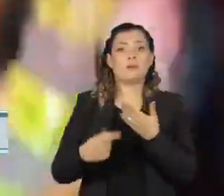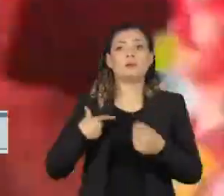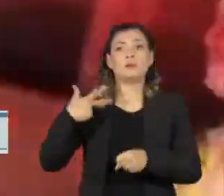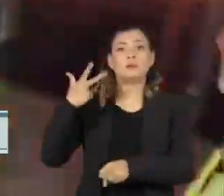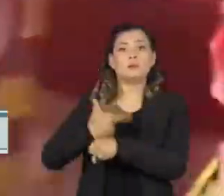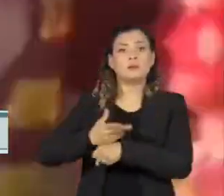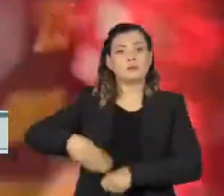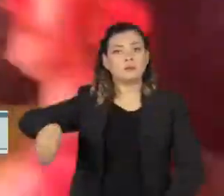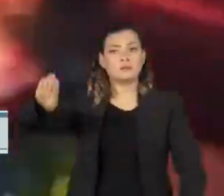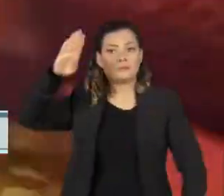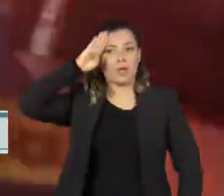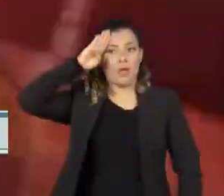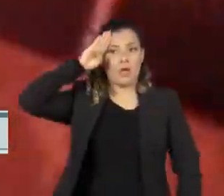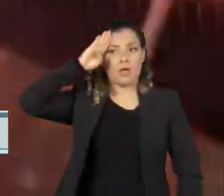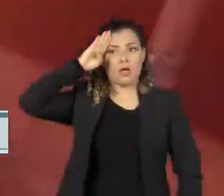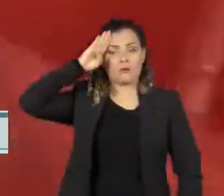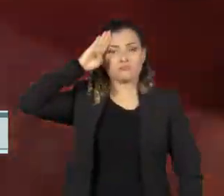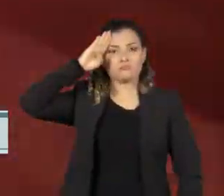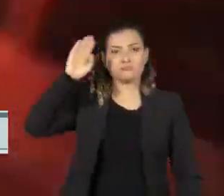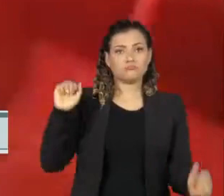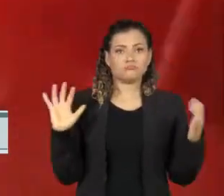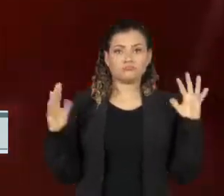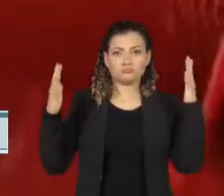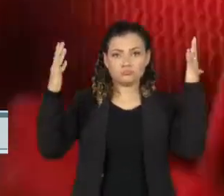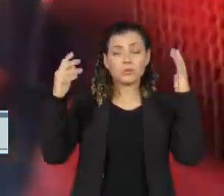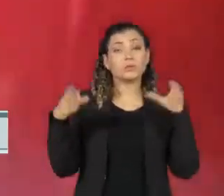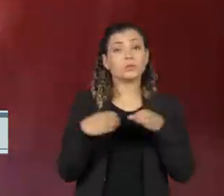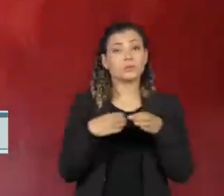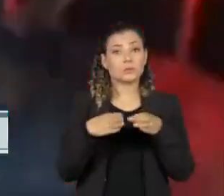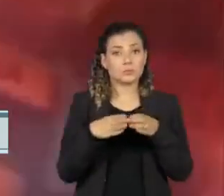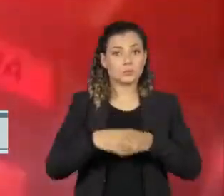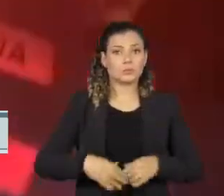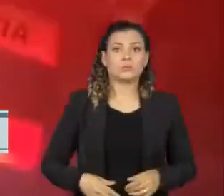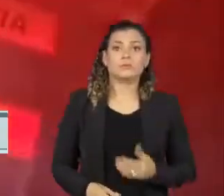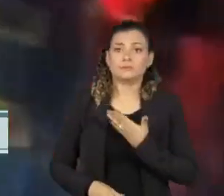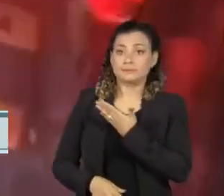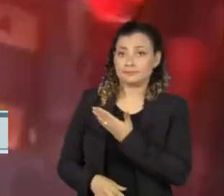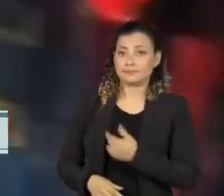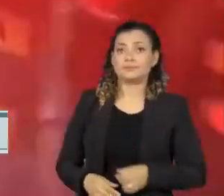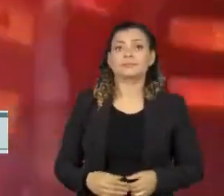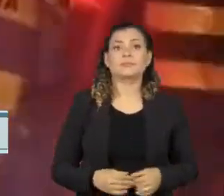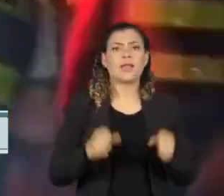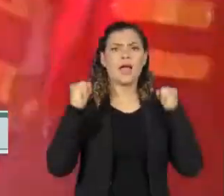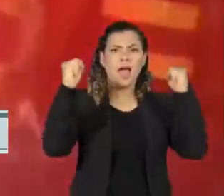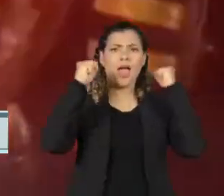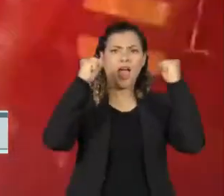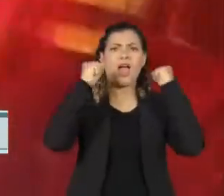filmados batendo continência e comemorando com os manifestantes, que vão ao delírio.